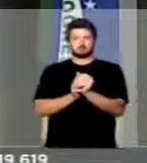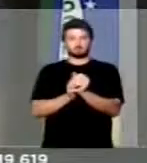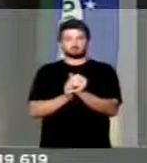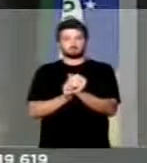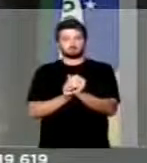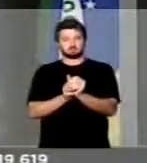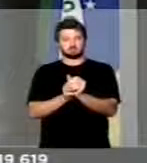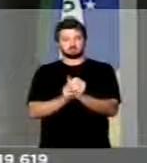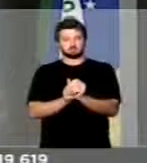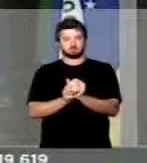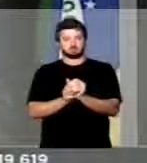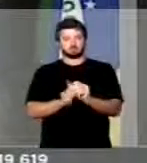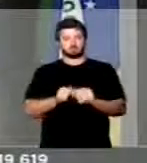e de necessidade do povo brasileiro.